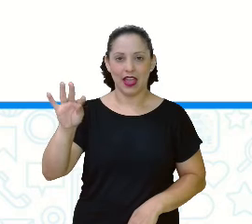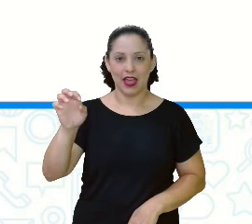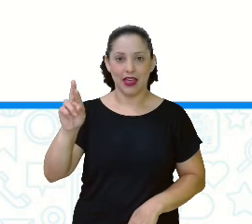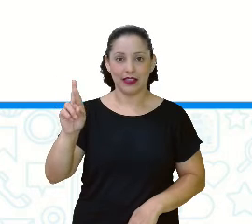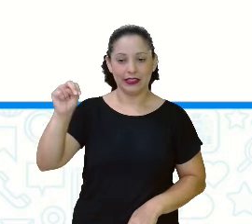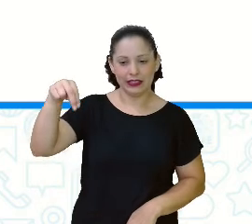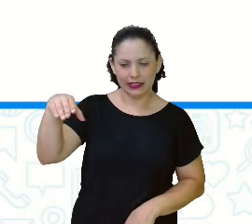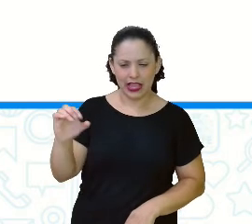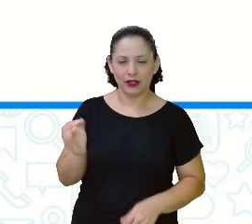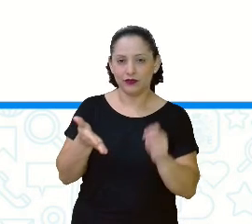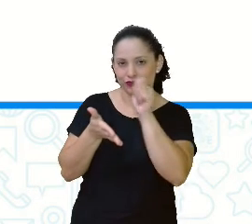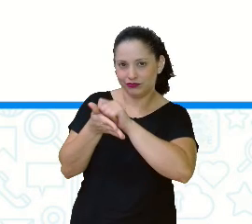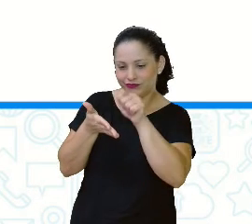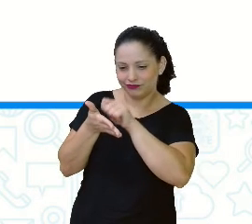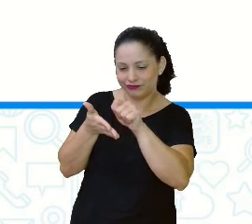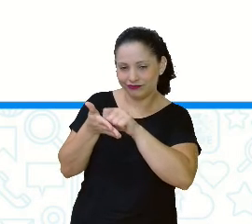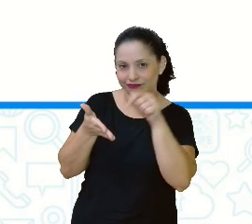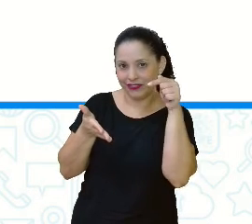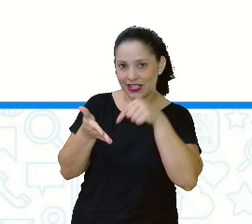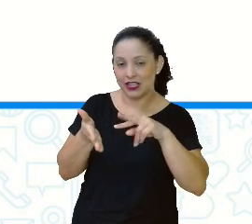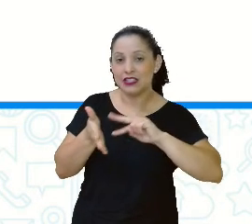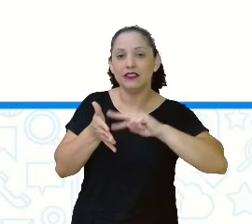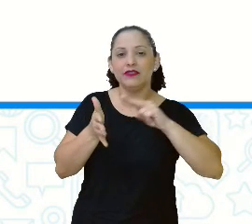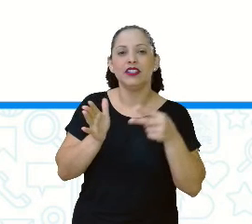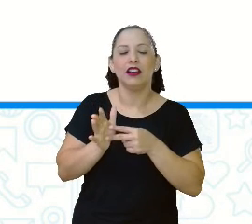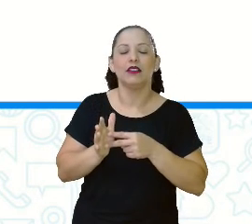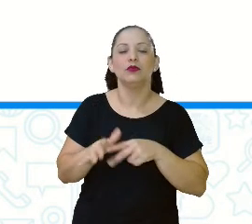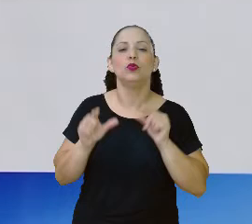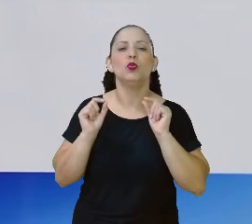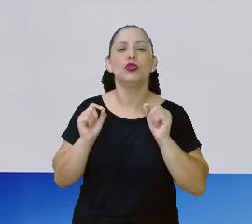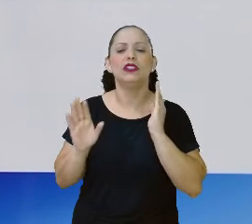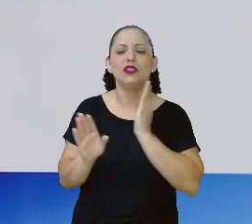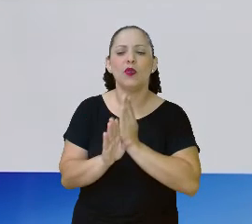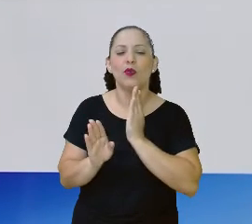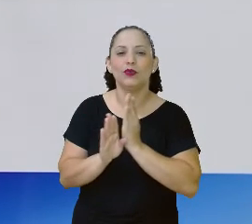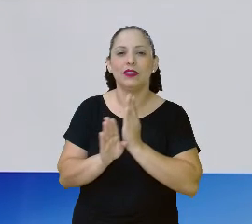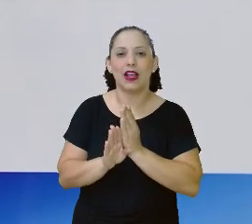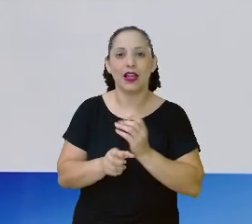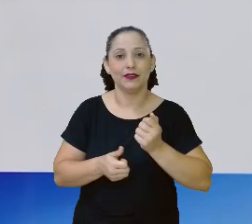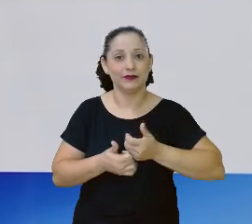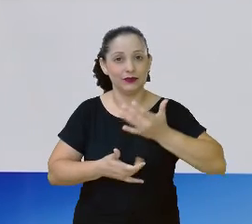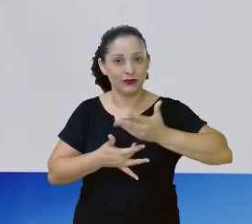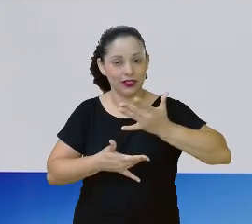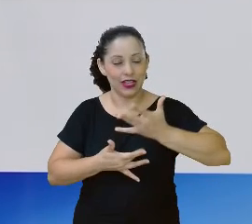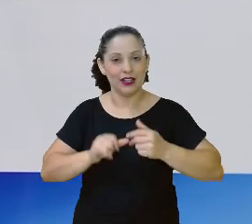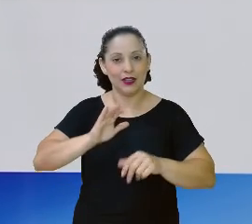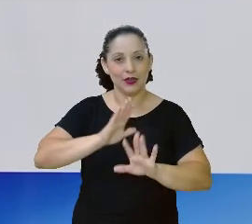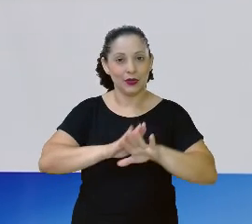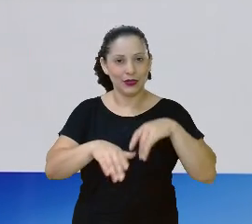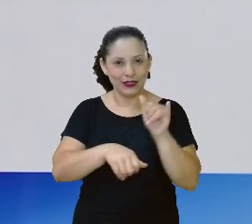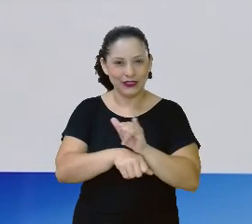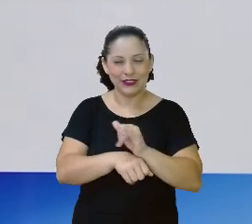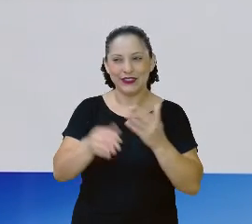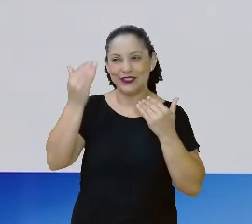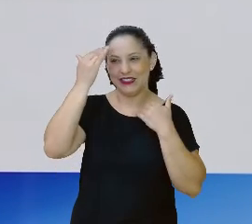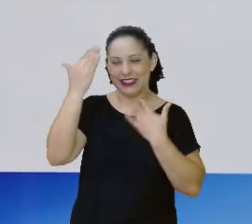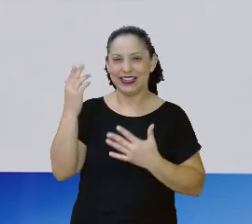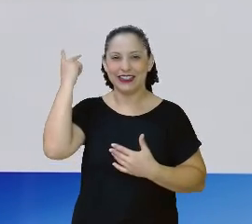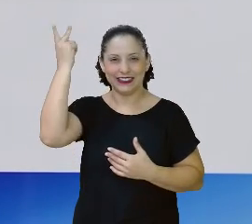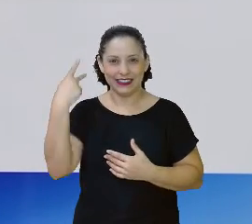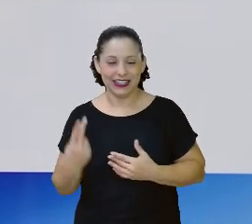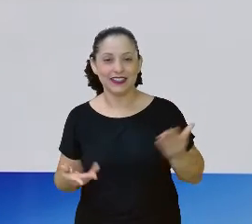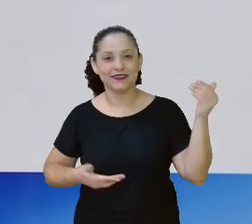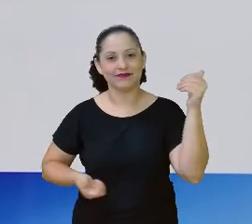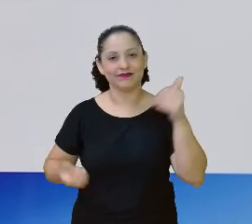escrever no seu caderno. Combinado? Pode colocar para mim o que você encontrou também lá no chat do YouTube. Muito agradecida, Kézia, por sua